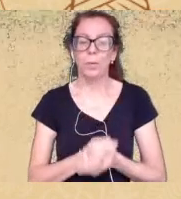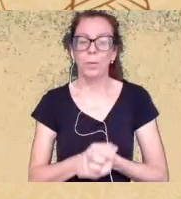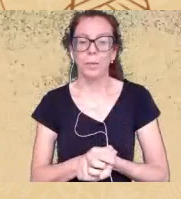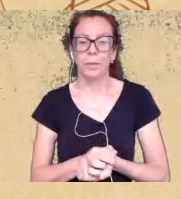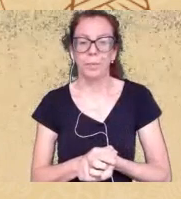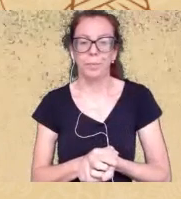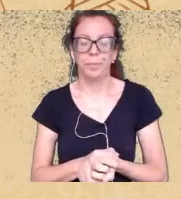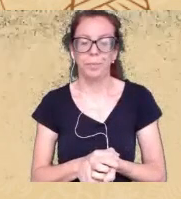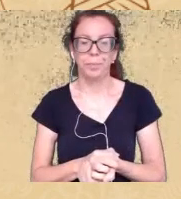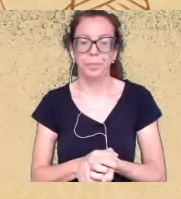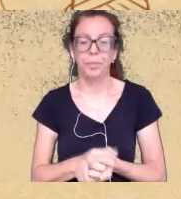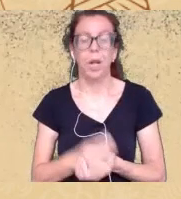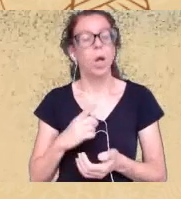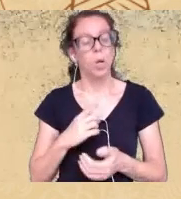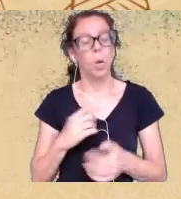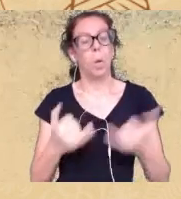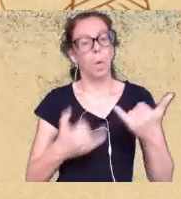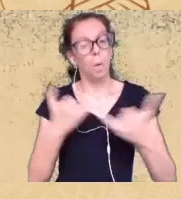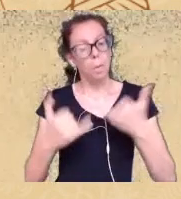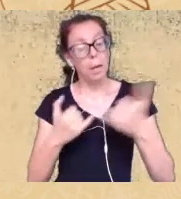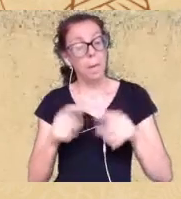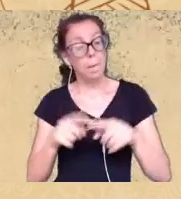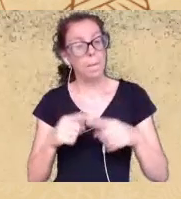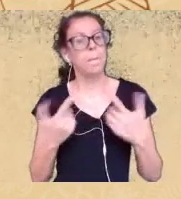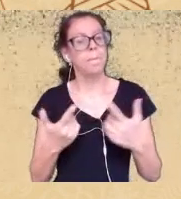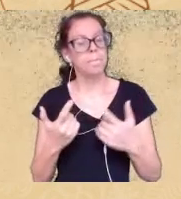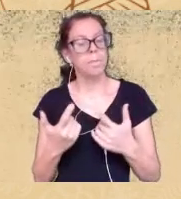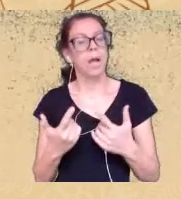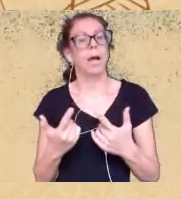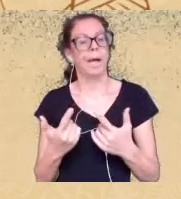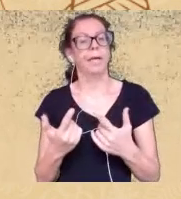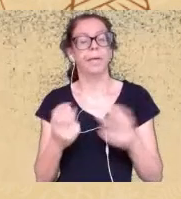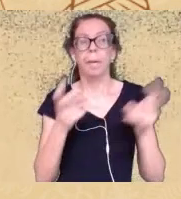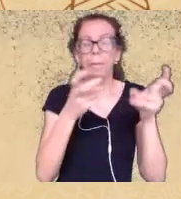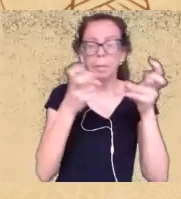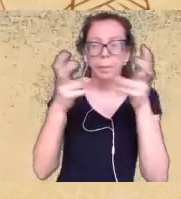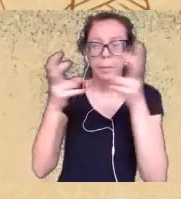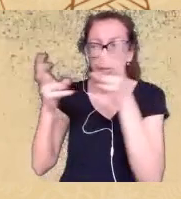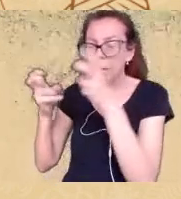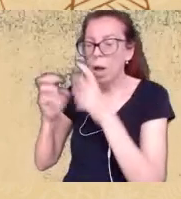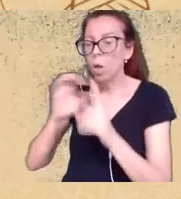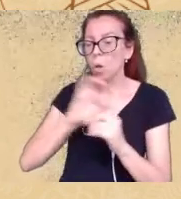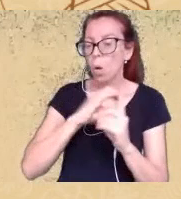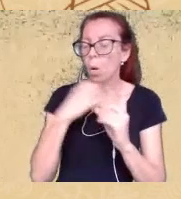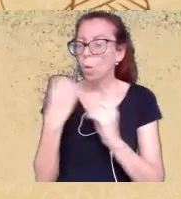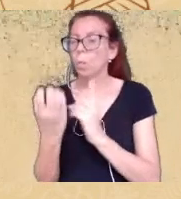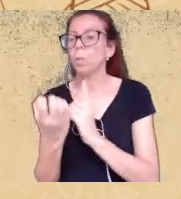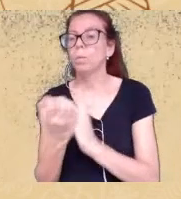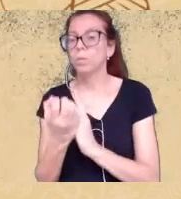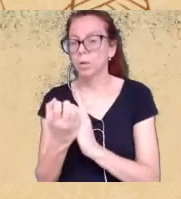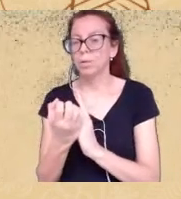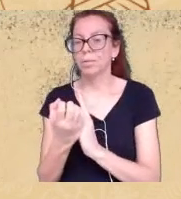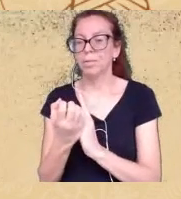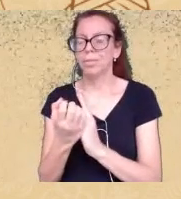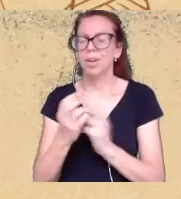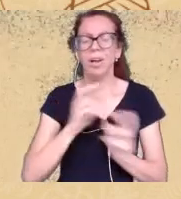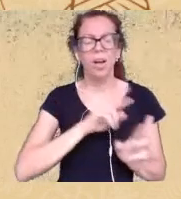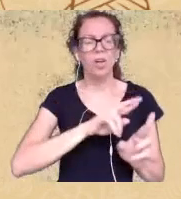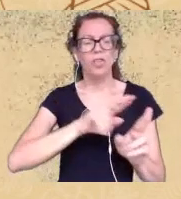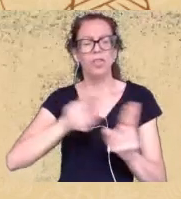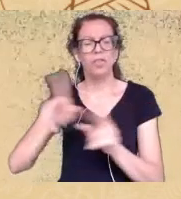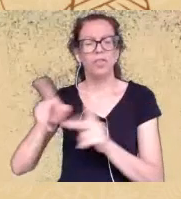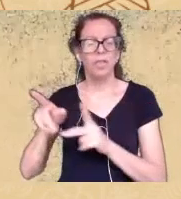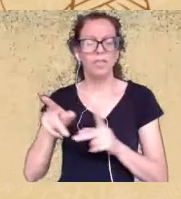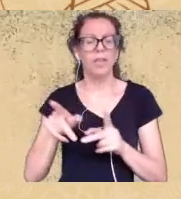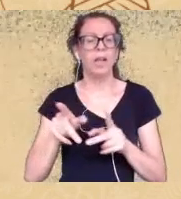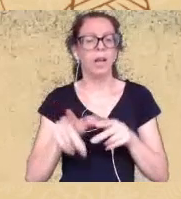estou brincando assim mas essa concepção de comunidade que está dentro dos terreiros vai na contramão dessa lógica de mercado então a